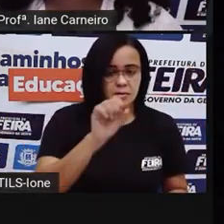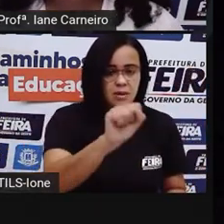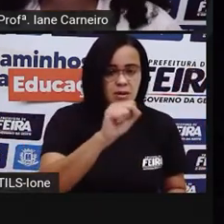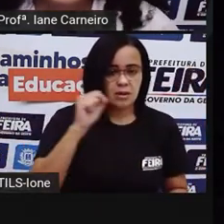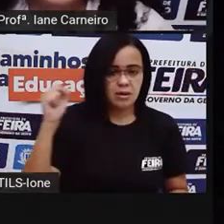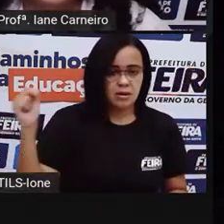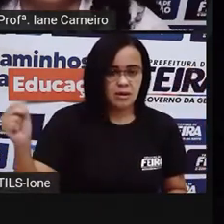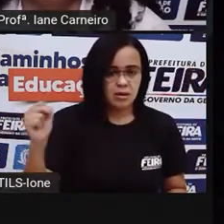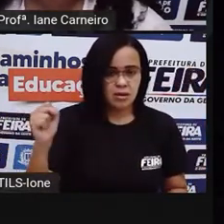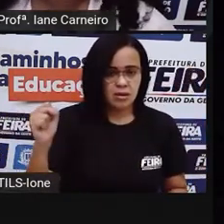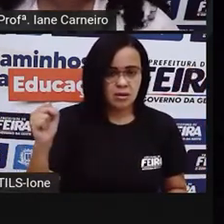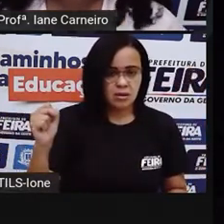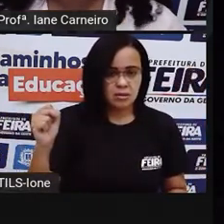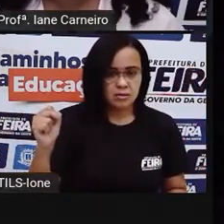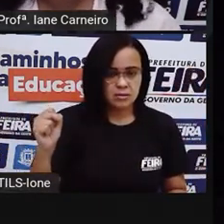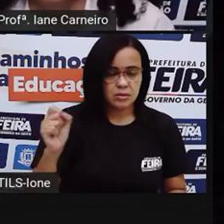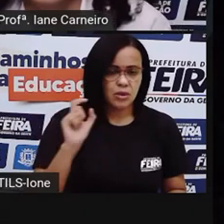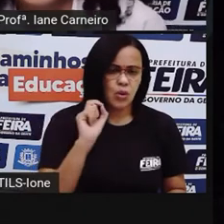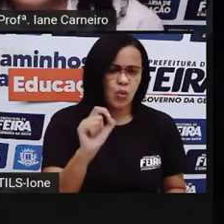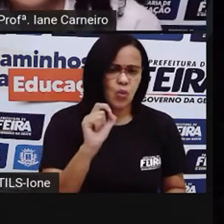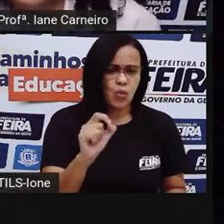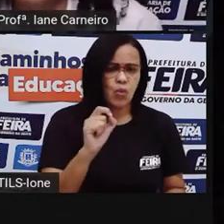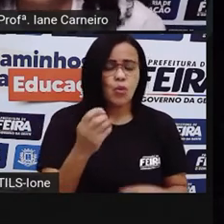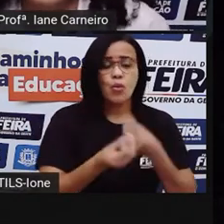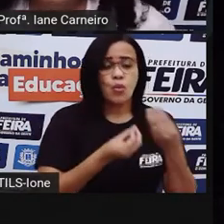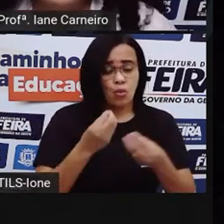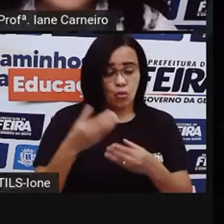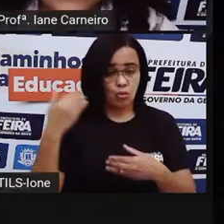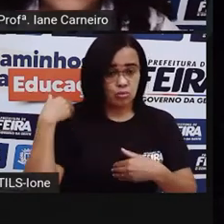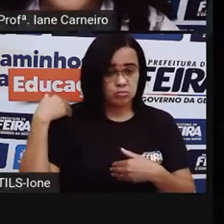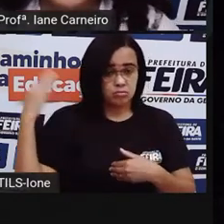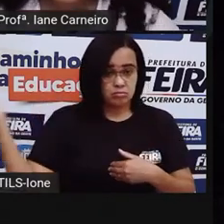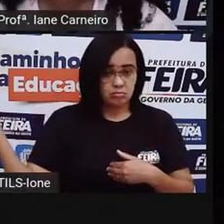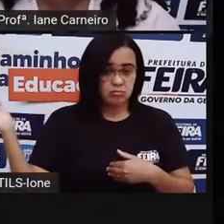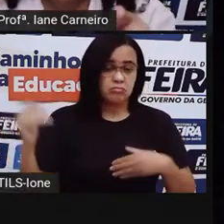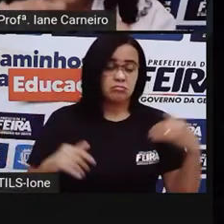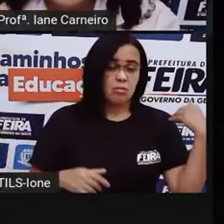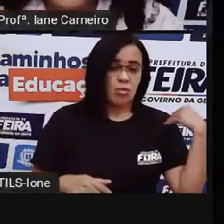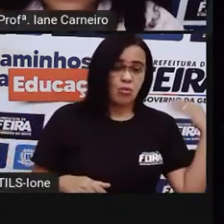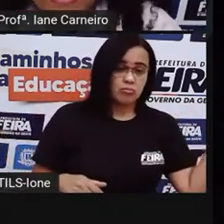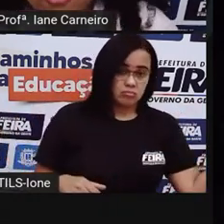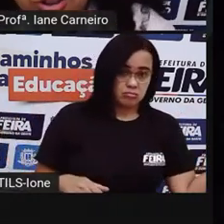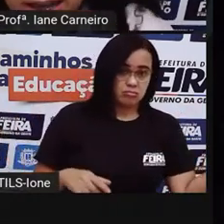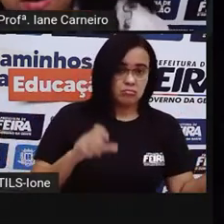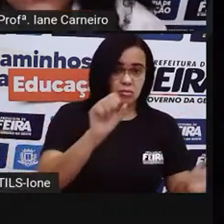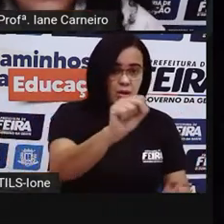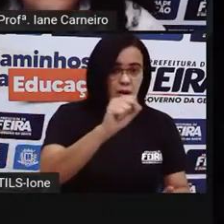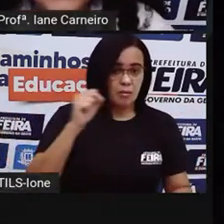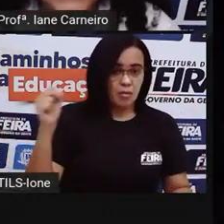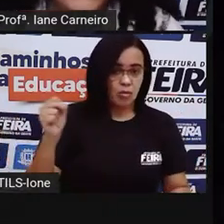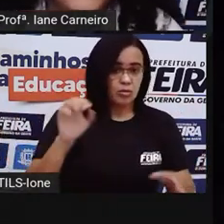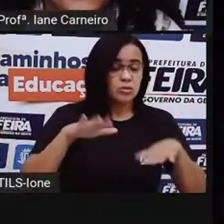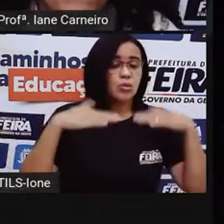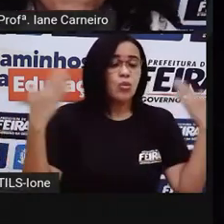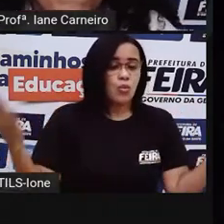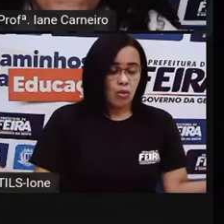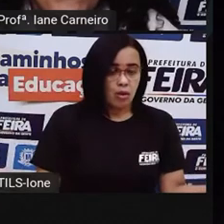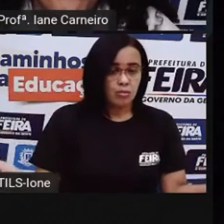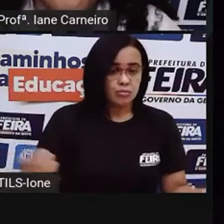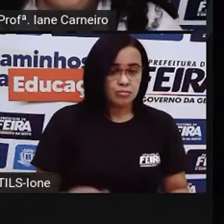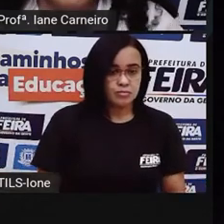está em que direção? Está do lado direito ou do lado esquerdo? Do seu, né? Lado direito ou do lado esquerdo?